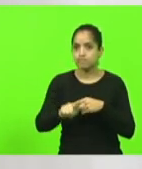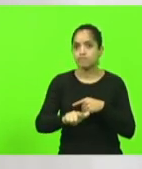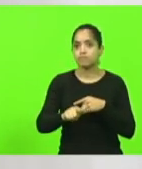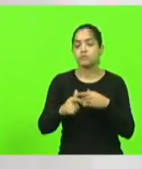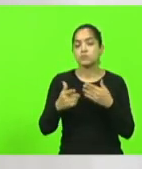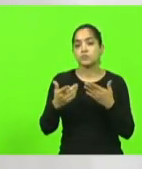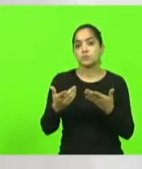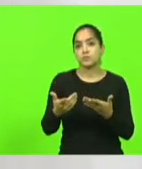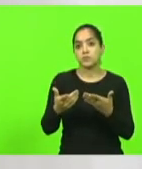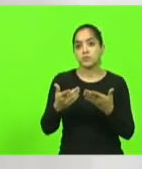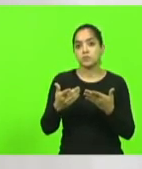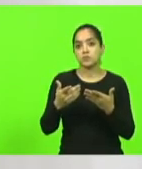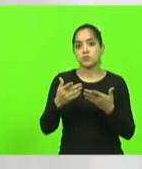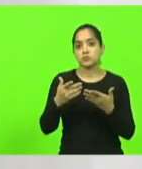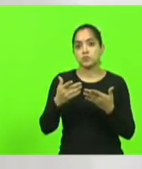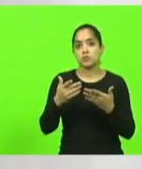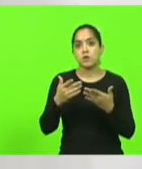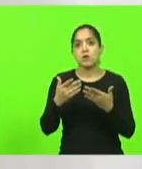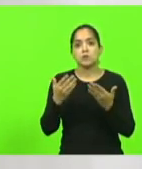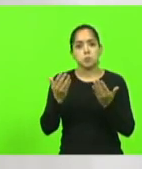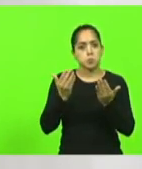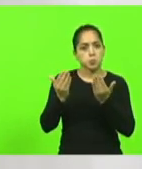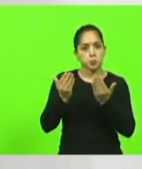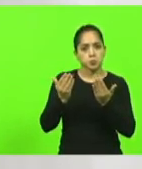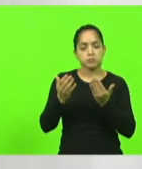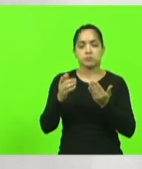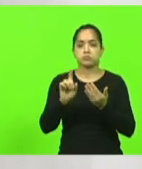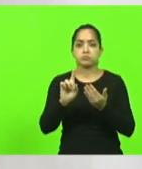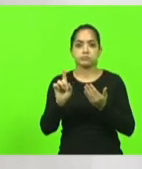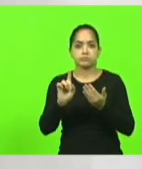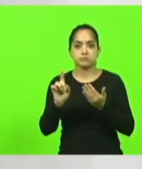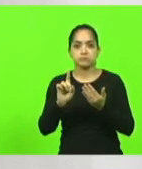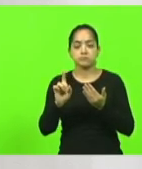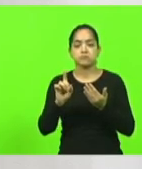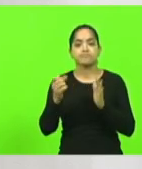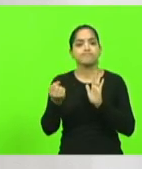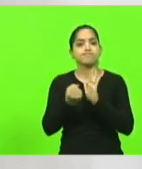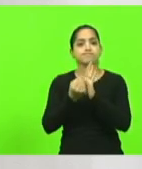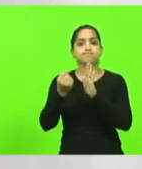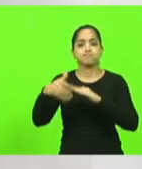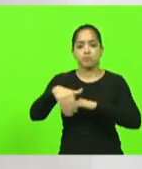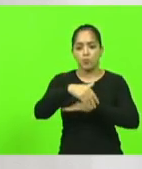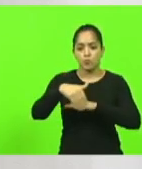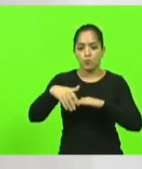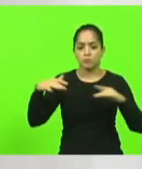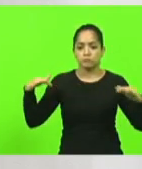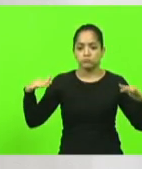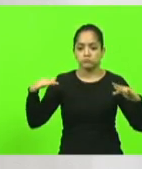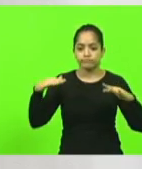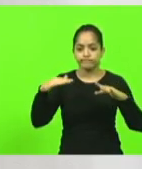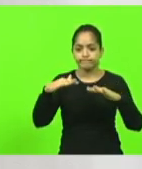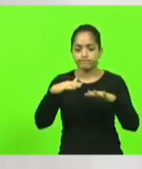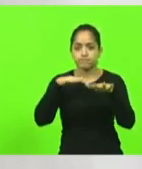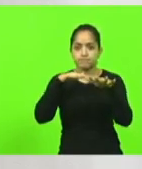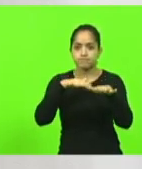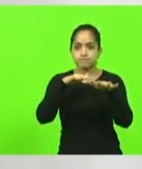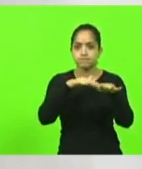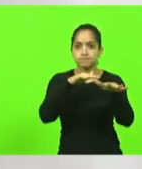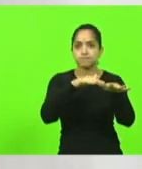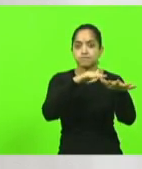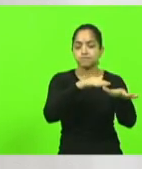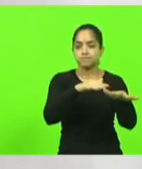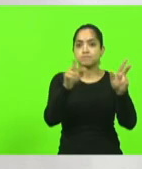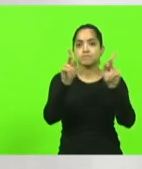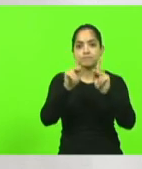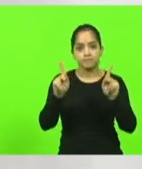Então, eu não tenho dúvida que esse 7 de setembro vai ser histórico, as ruas estarão lotadas, o movimento cívico, pacífico,